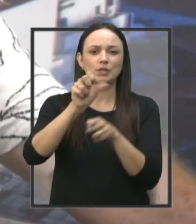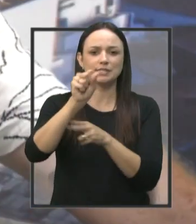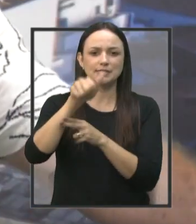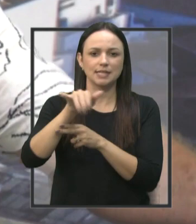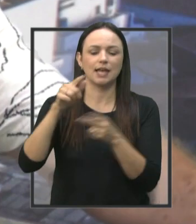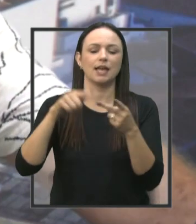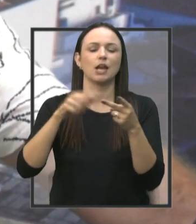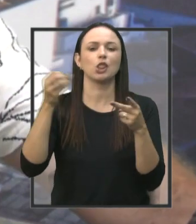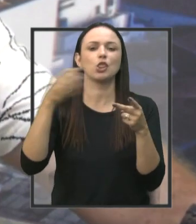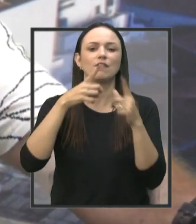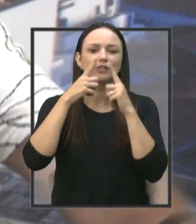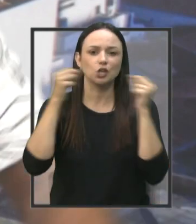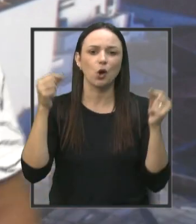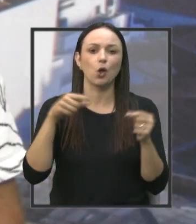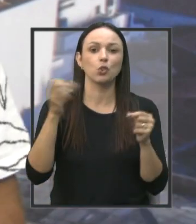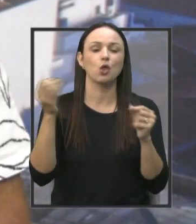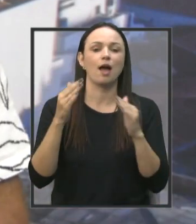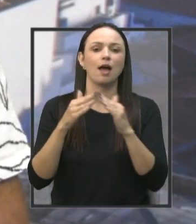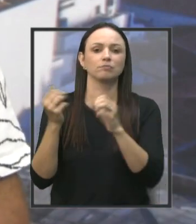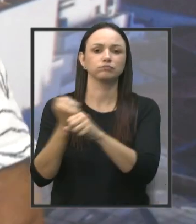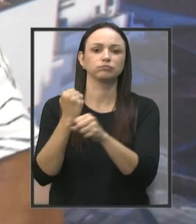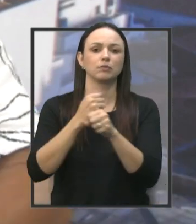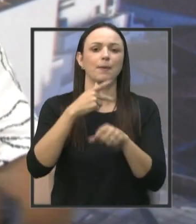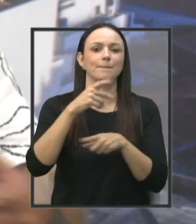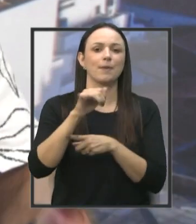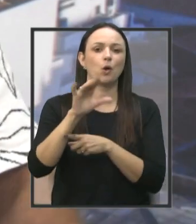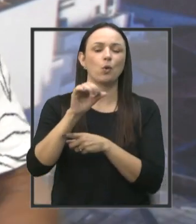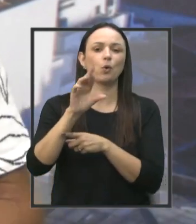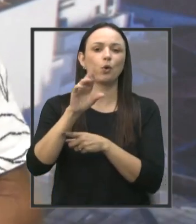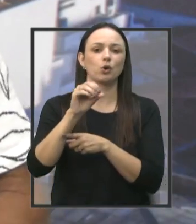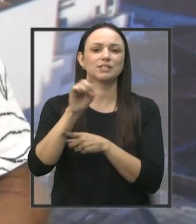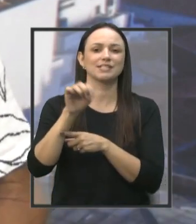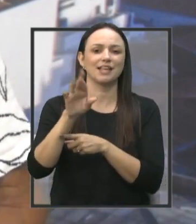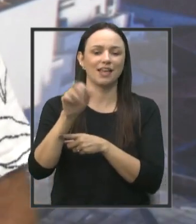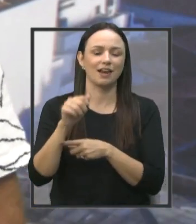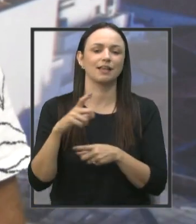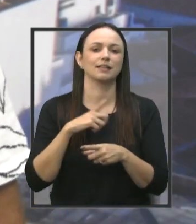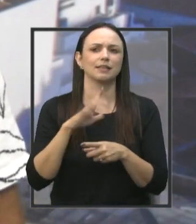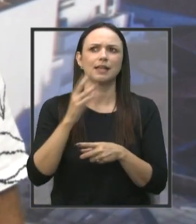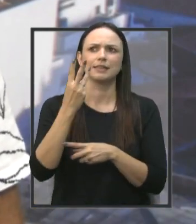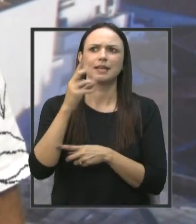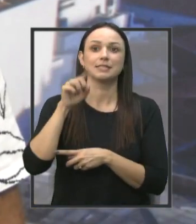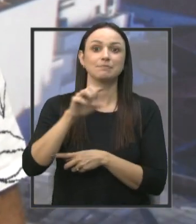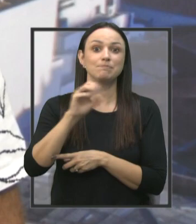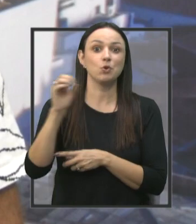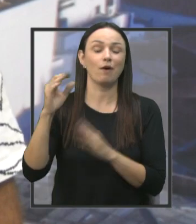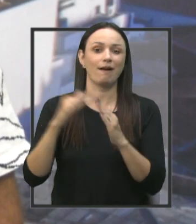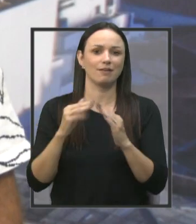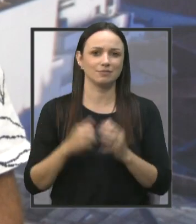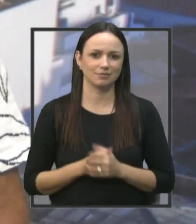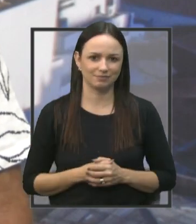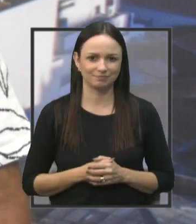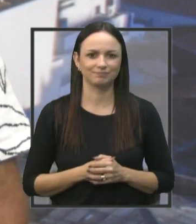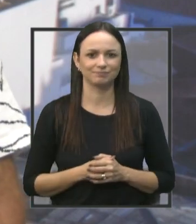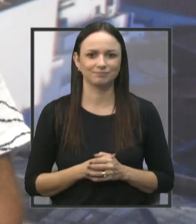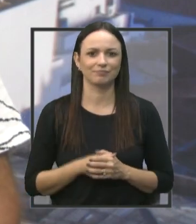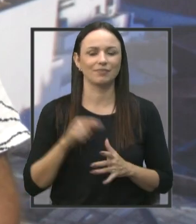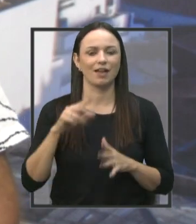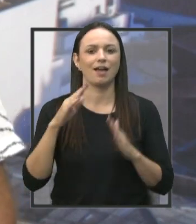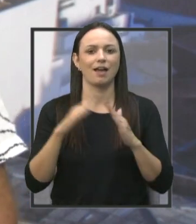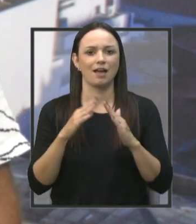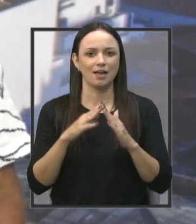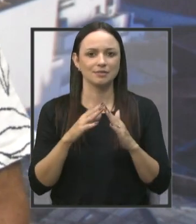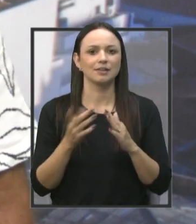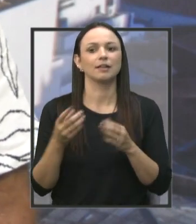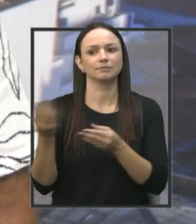agora esses novos loteamentos que estão chegando, o Polo Cruzeira, né? Ali vai ter mais ou menos 3 mil casas, né? E as casas trazem